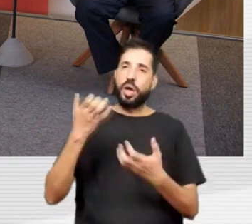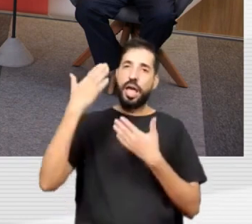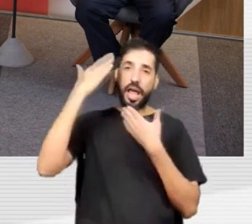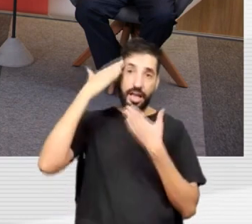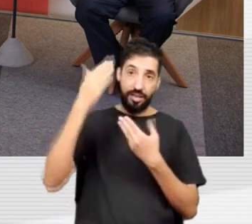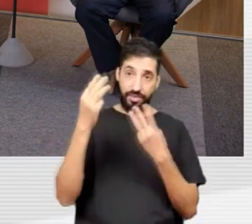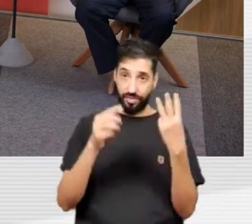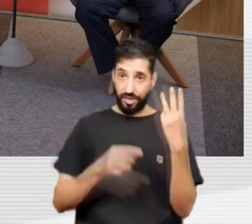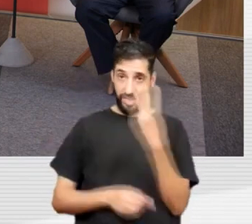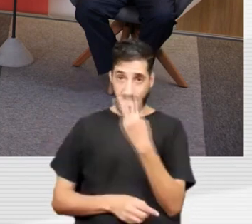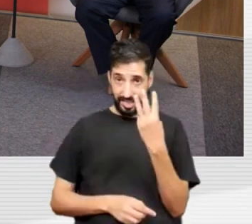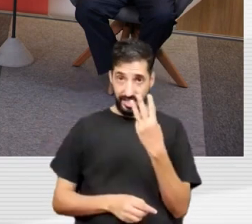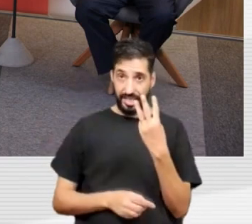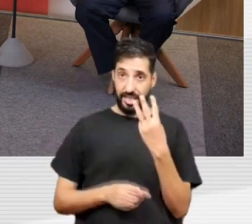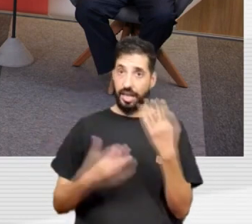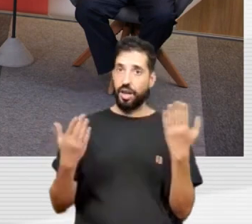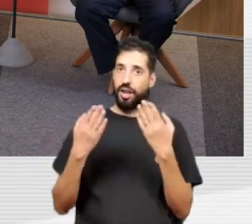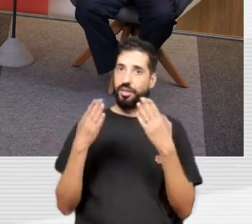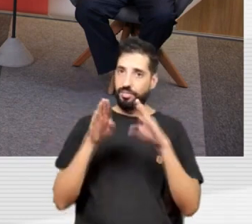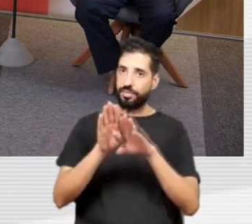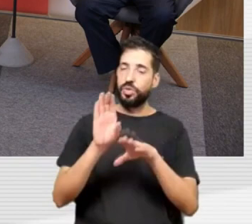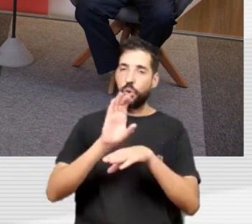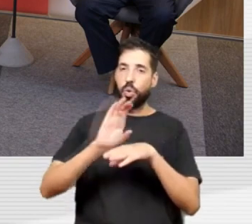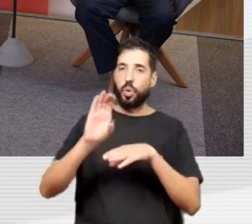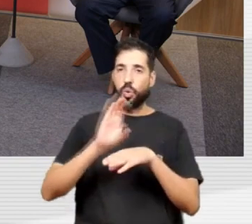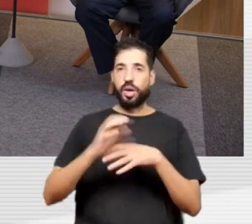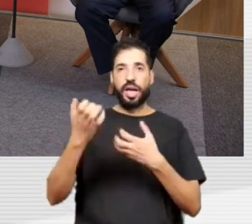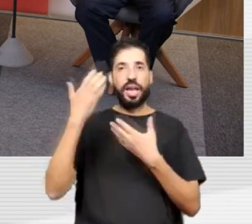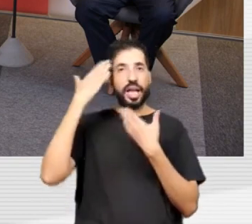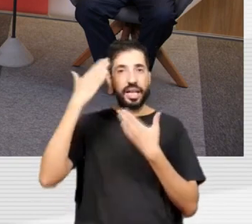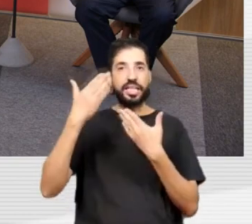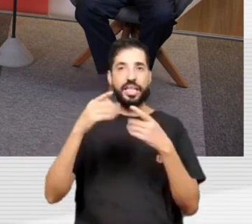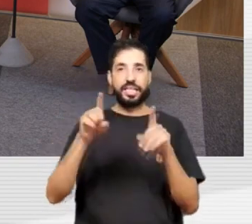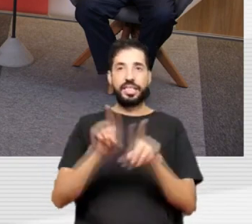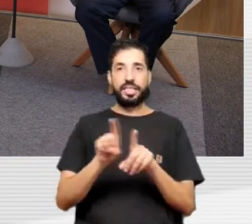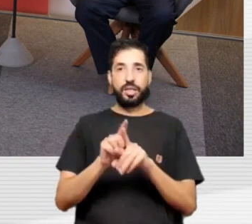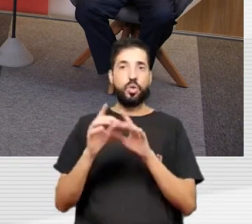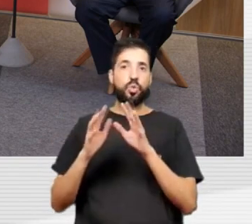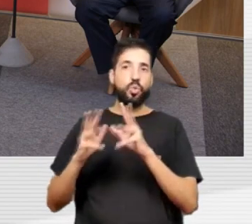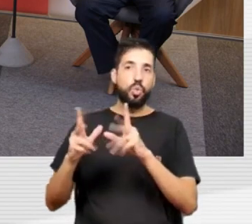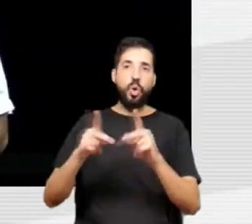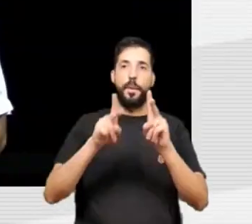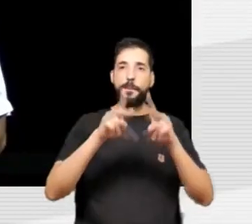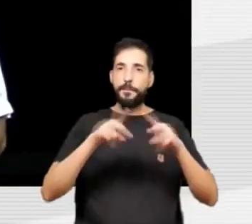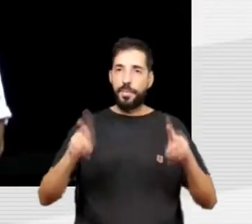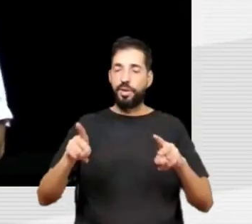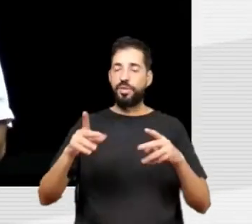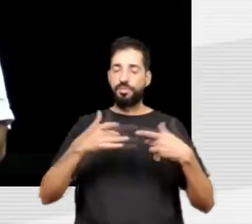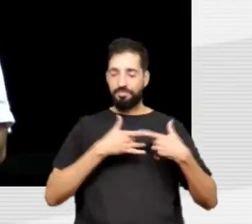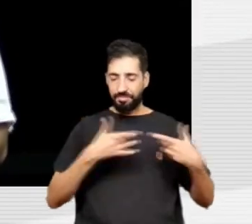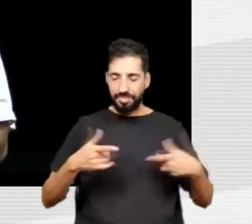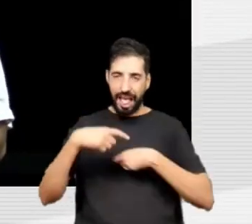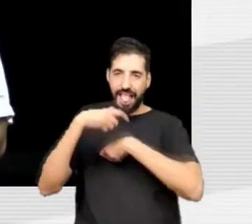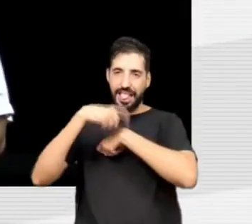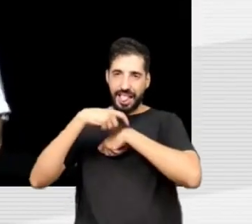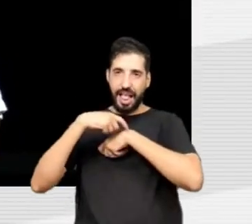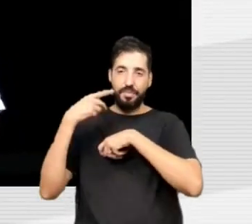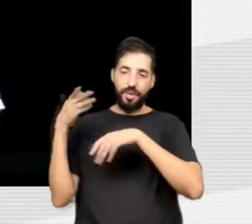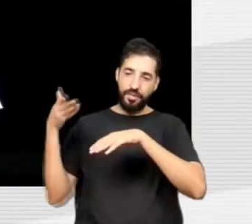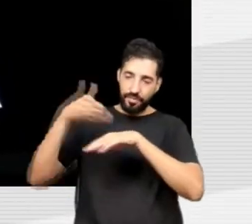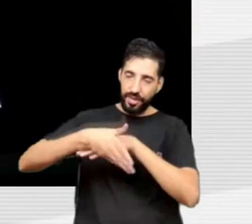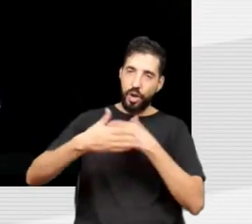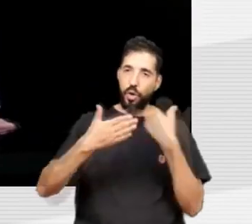aqui no encerramento do nosso curso. Quero agradecer também todos os professores que dedicaram um pouquinho do seu tempo para vir falar com a gente.